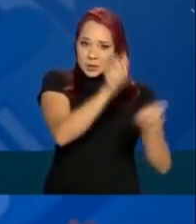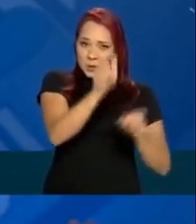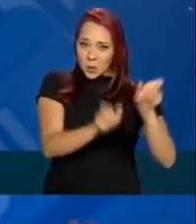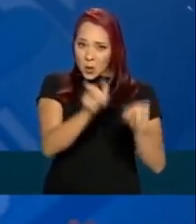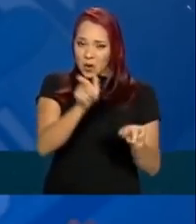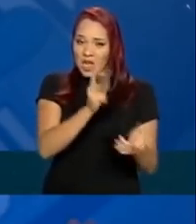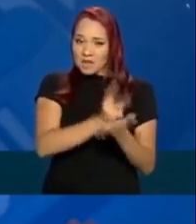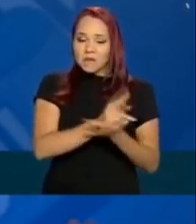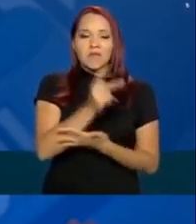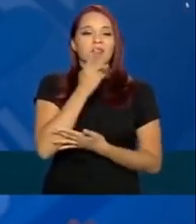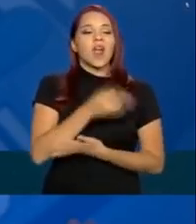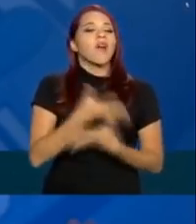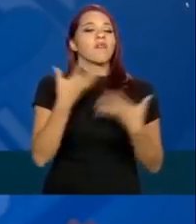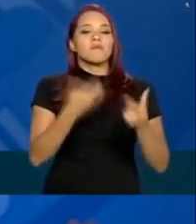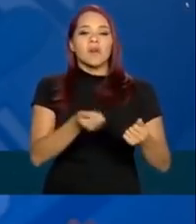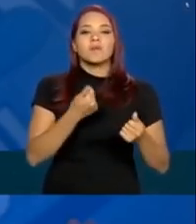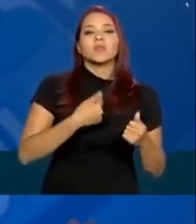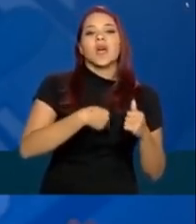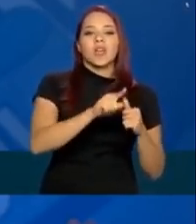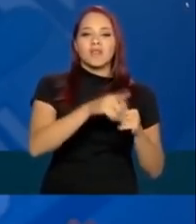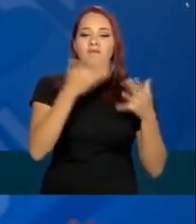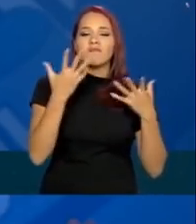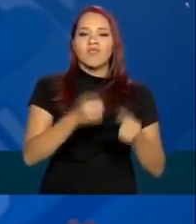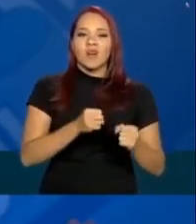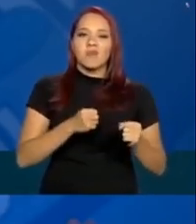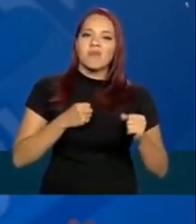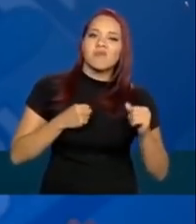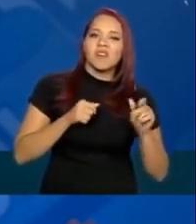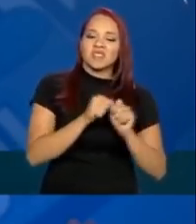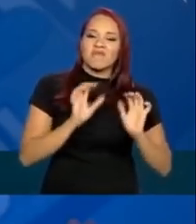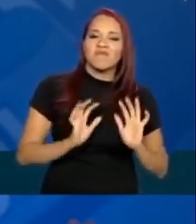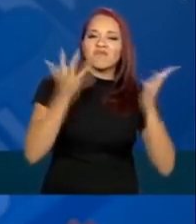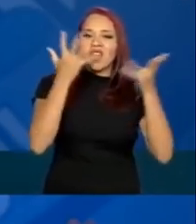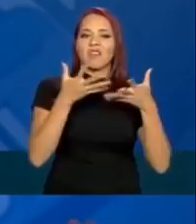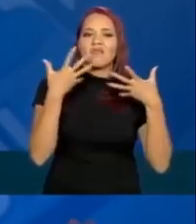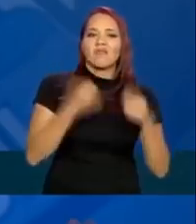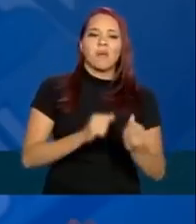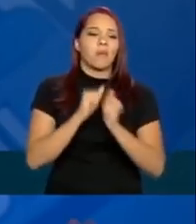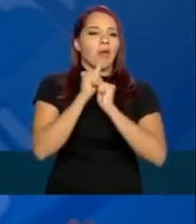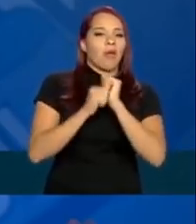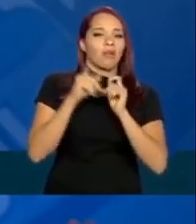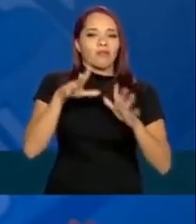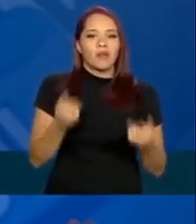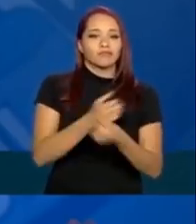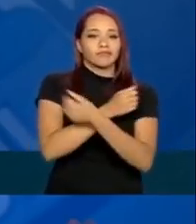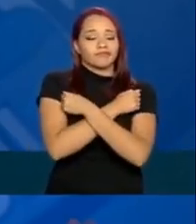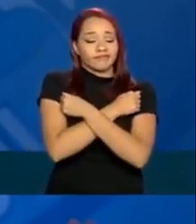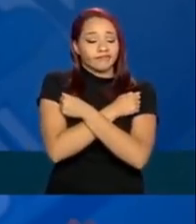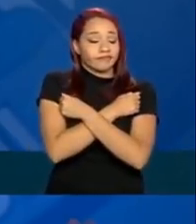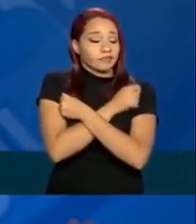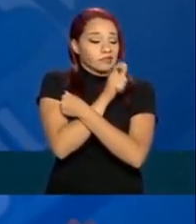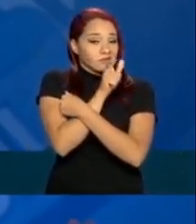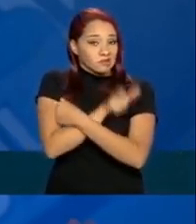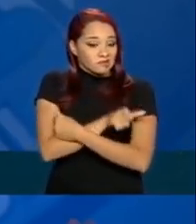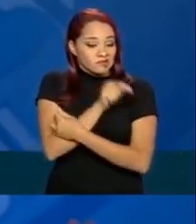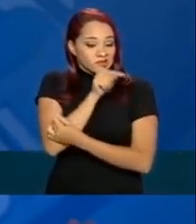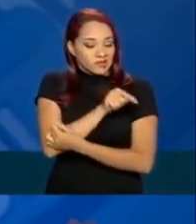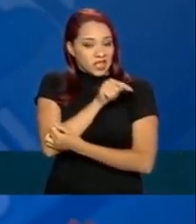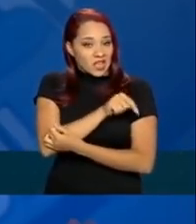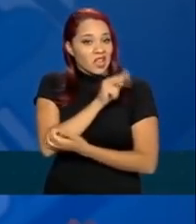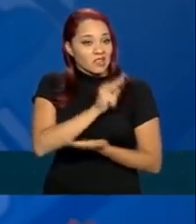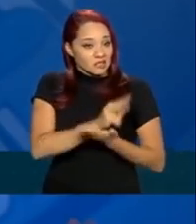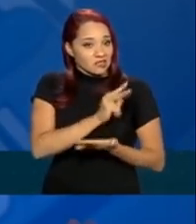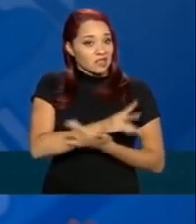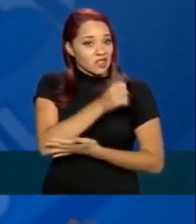que falam, vamos sair, vamos arrebentar, vamos fazer uma festa, vamos beijar, vamos abraçar, serão as mesmas que